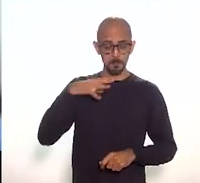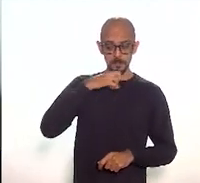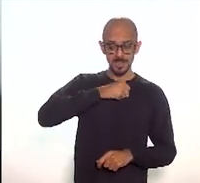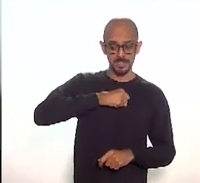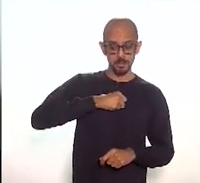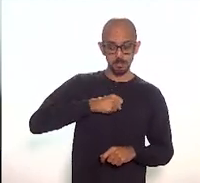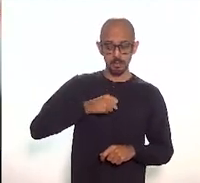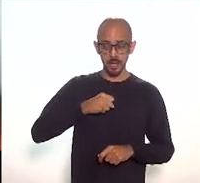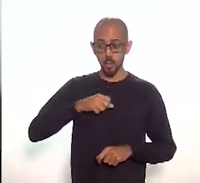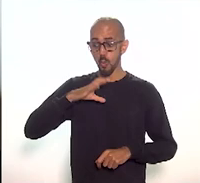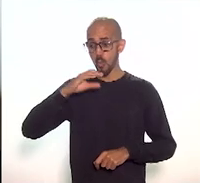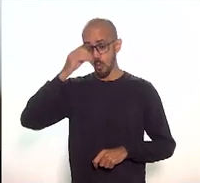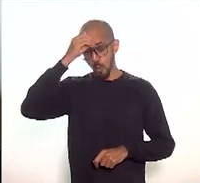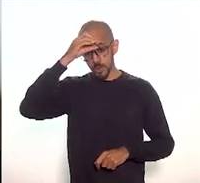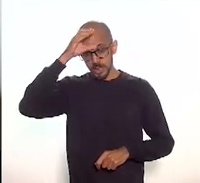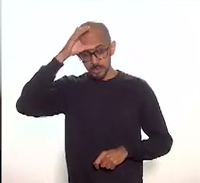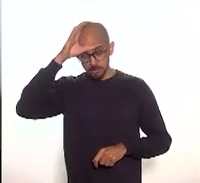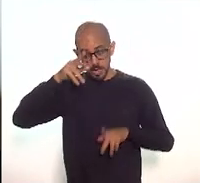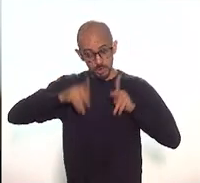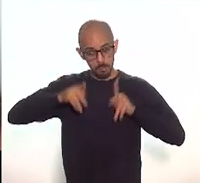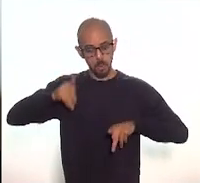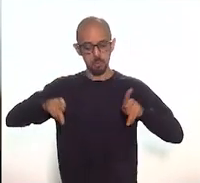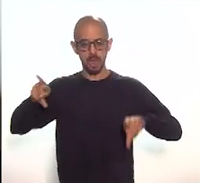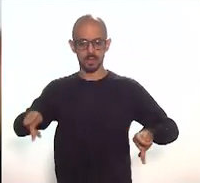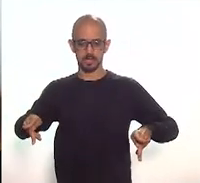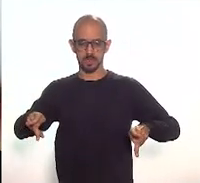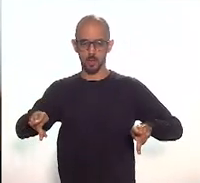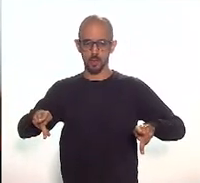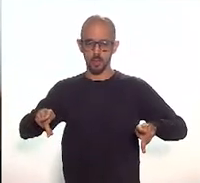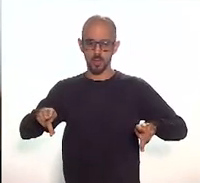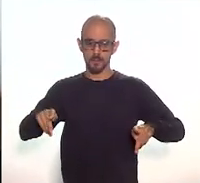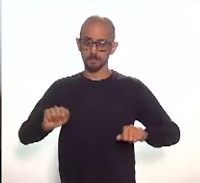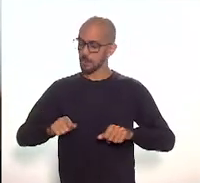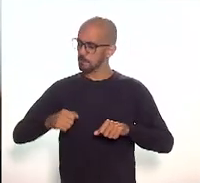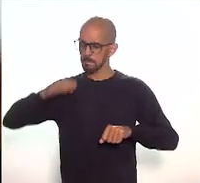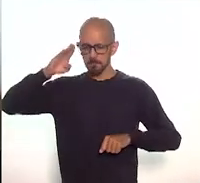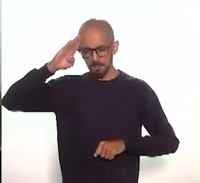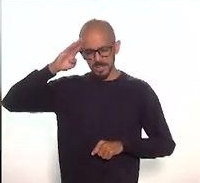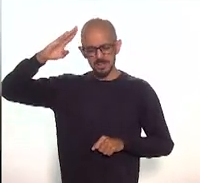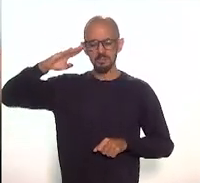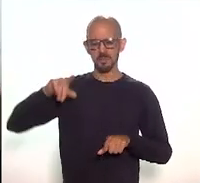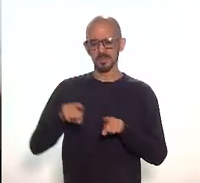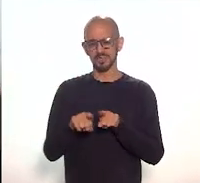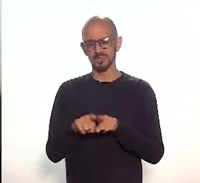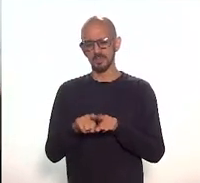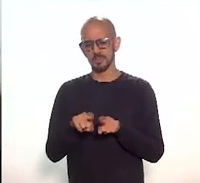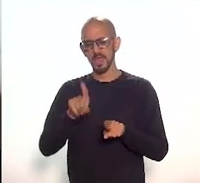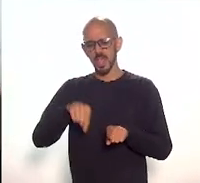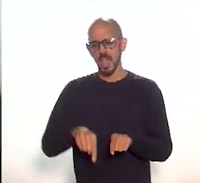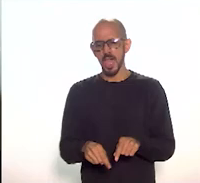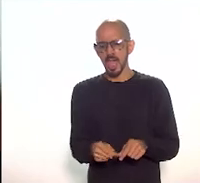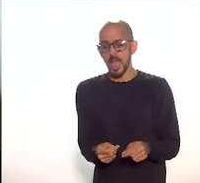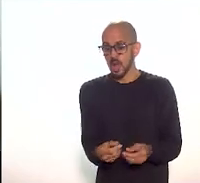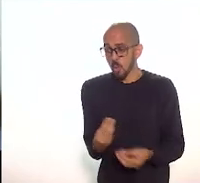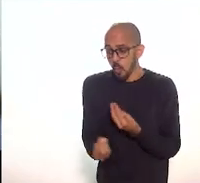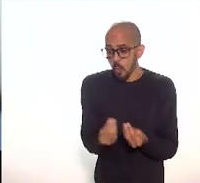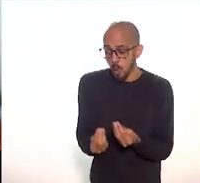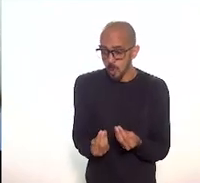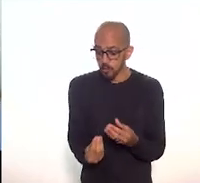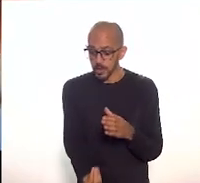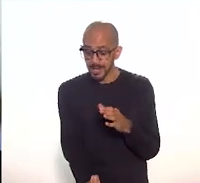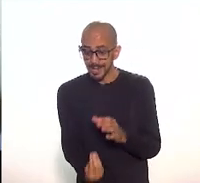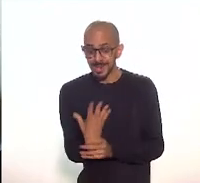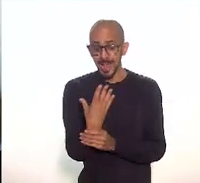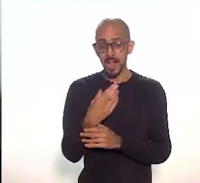pouco. Principalmente a origem da nossa República, que se assenta também no Parlamento